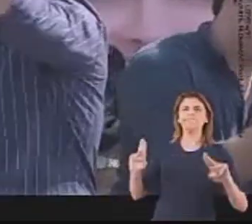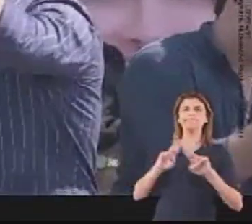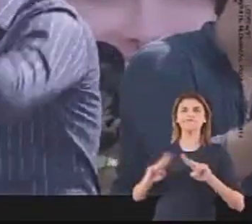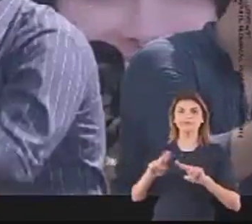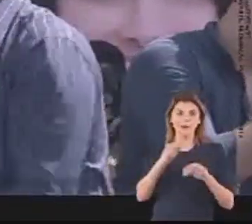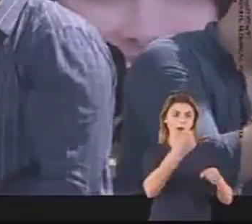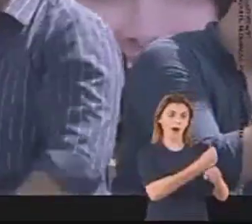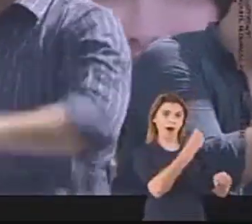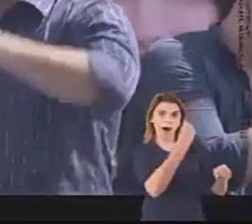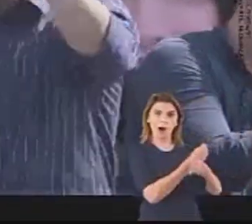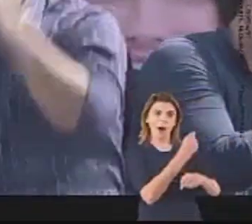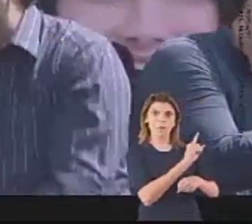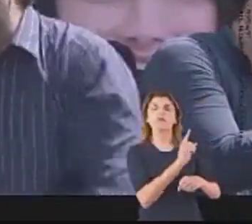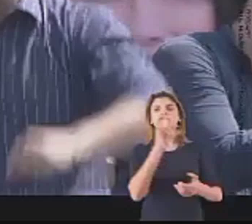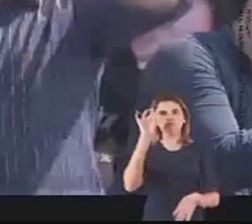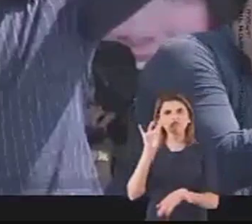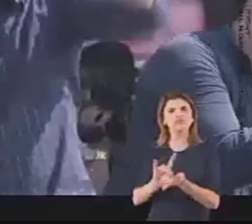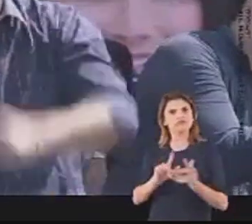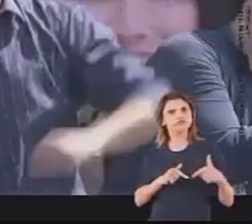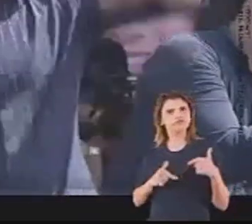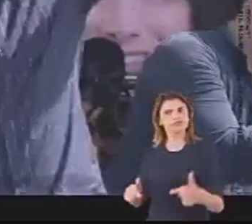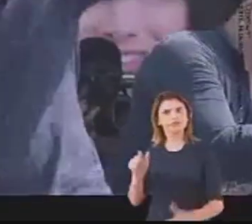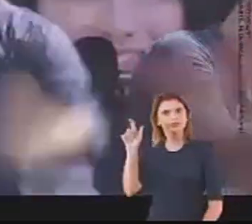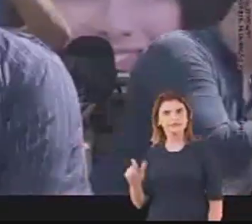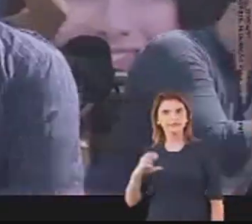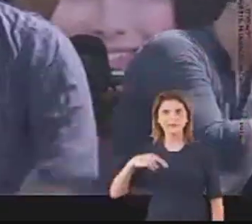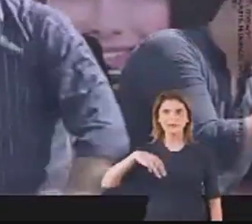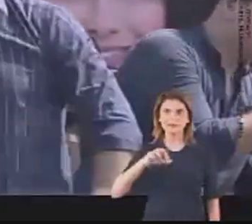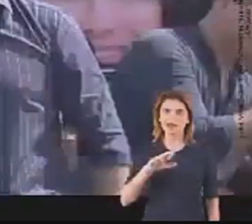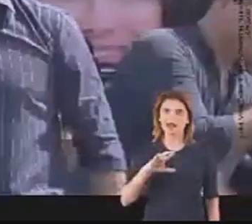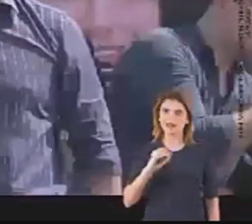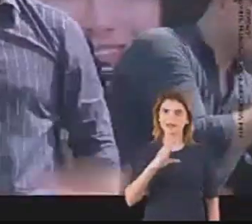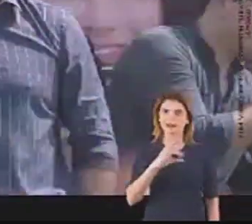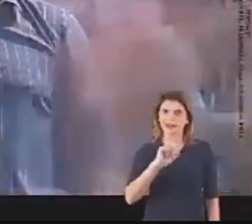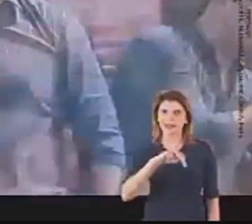obra de verdade. E esse é Márcio Canela!